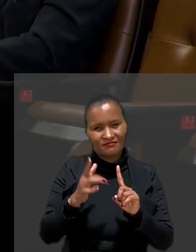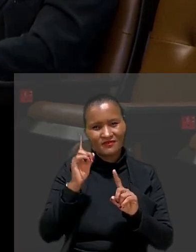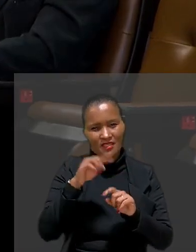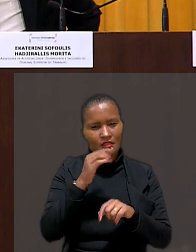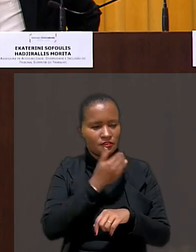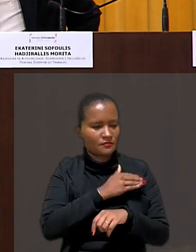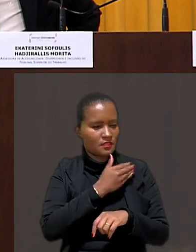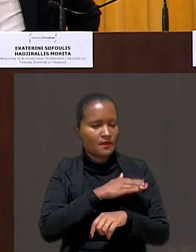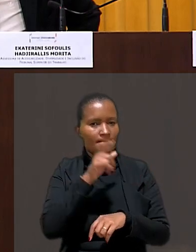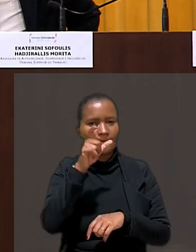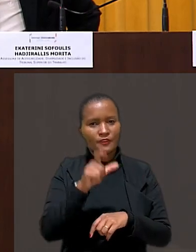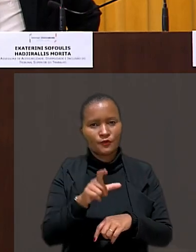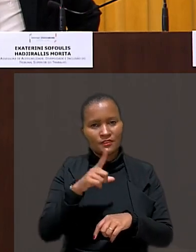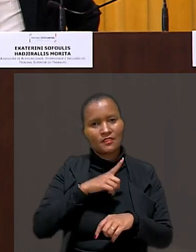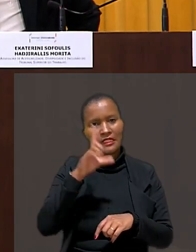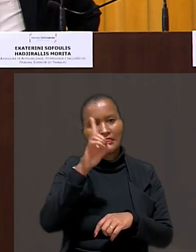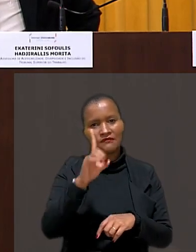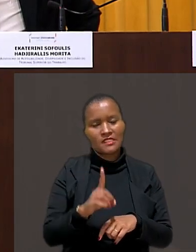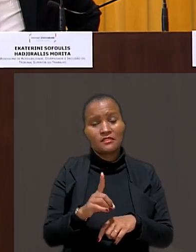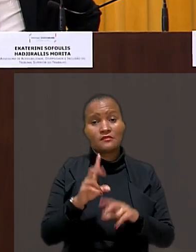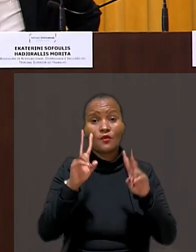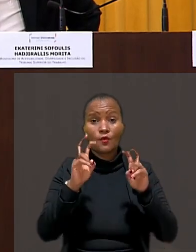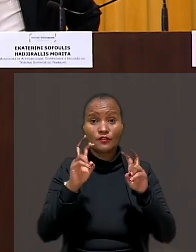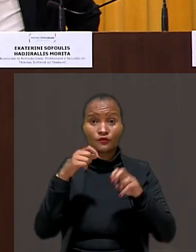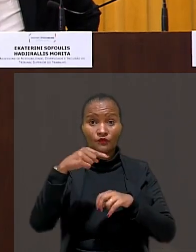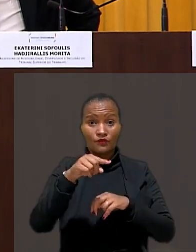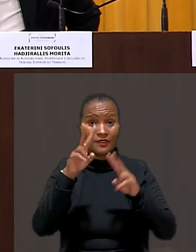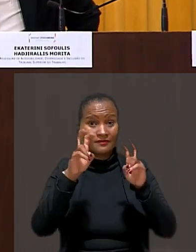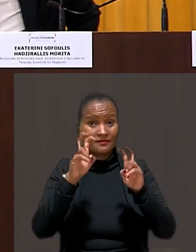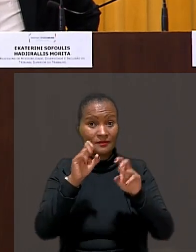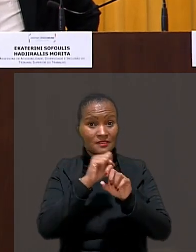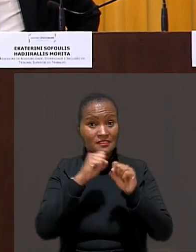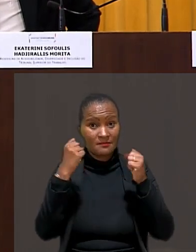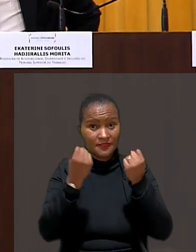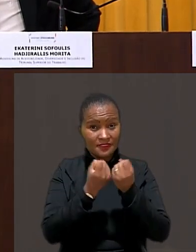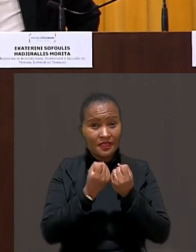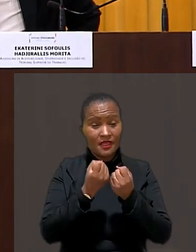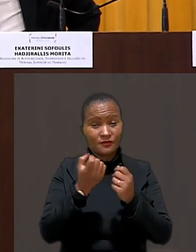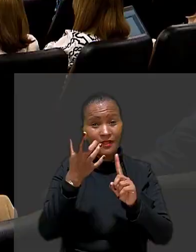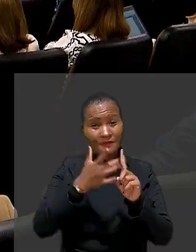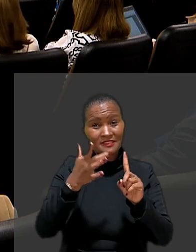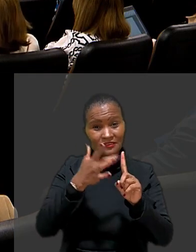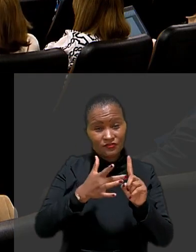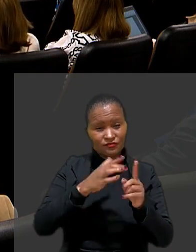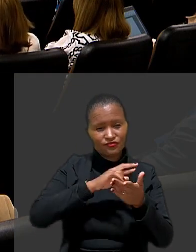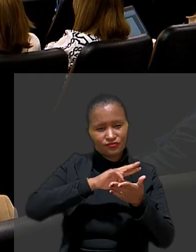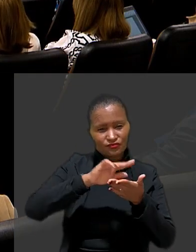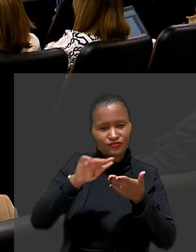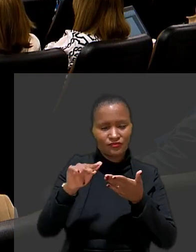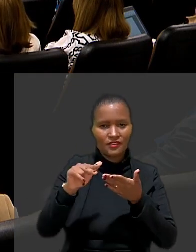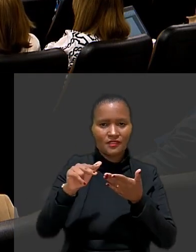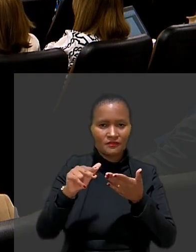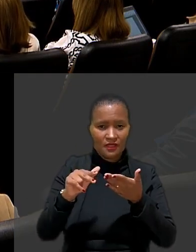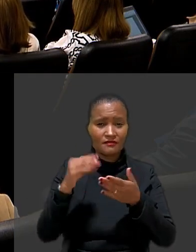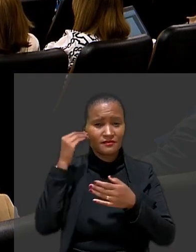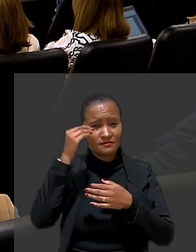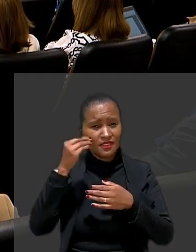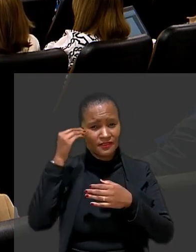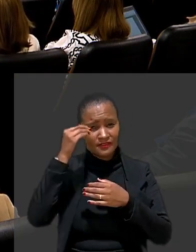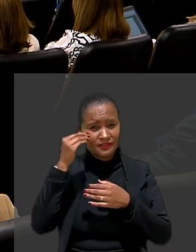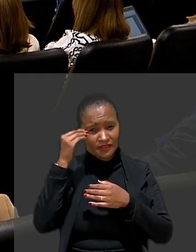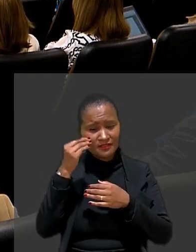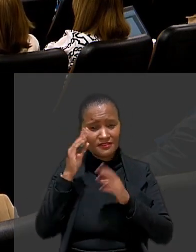deficiência. O assunto foi tema do Seminário Capacitismo e Interseccionalidade, Experiências Específicas,